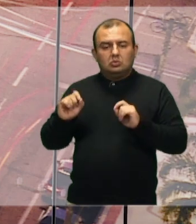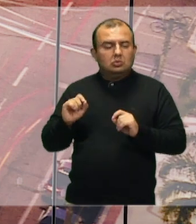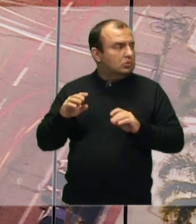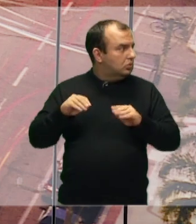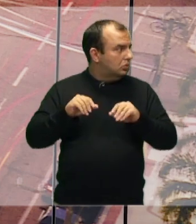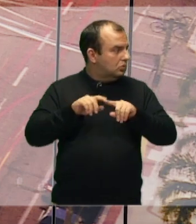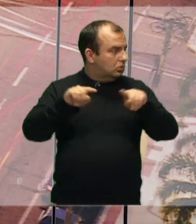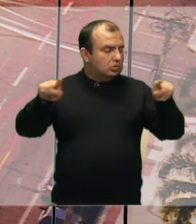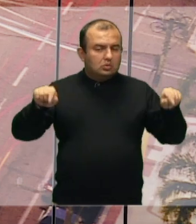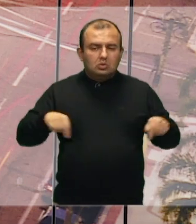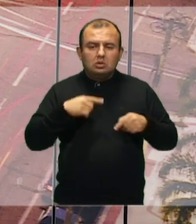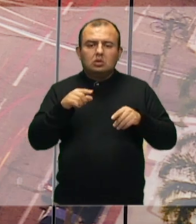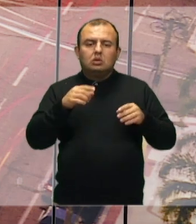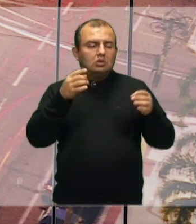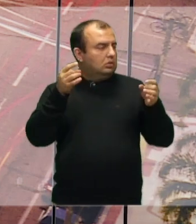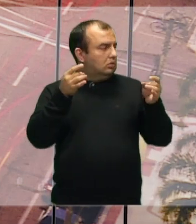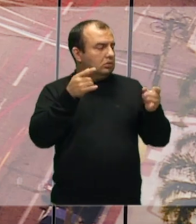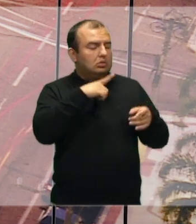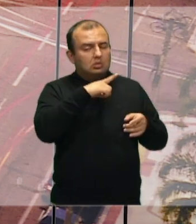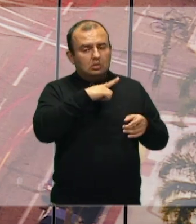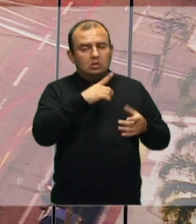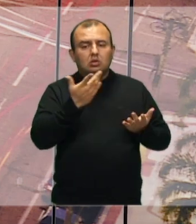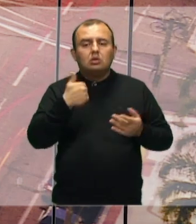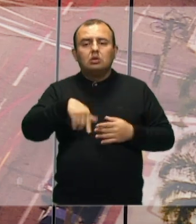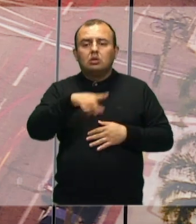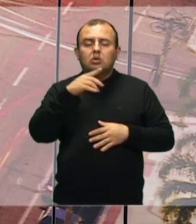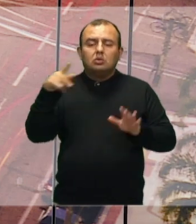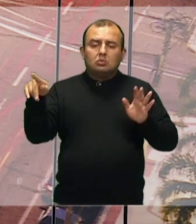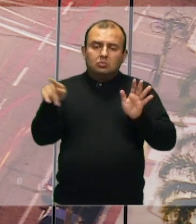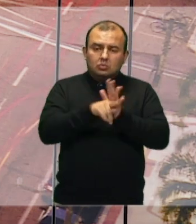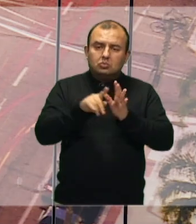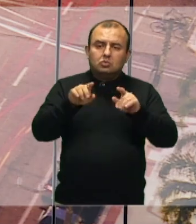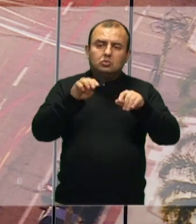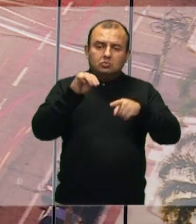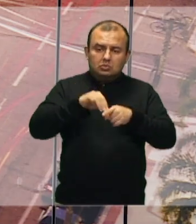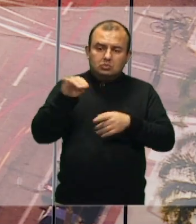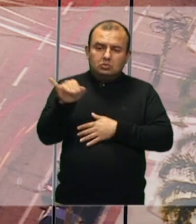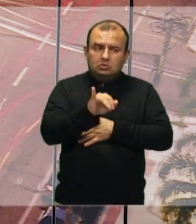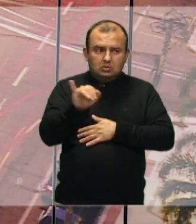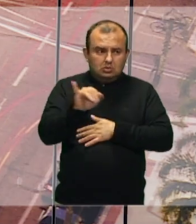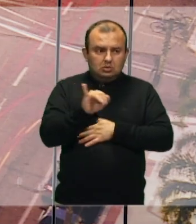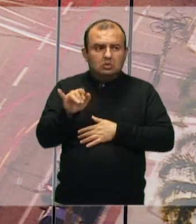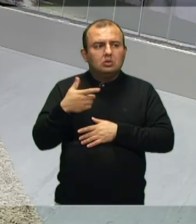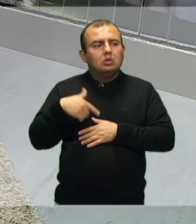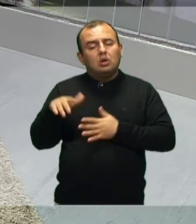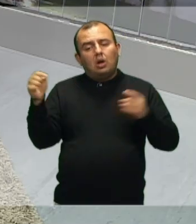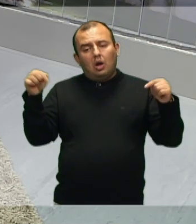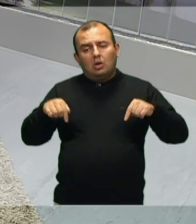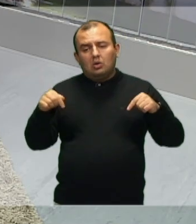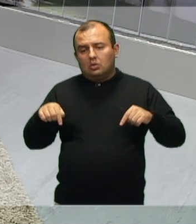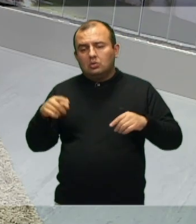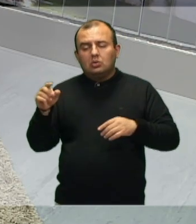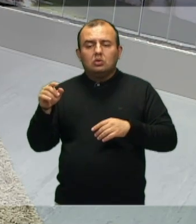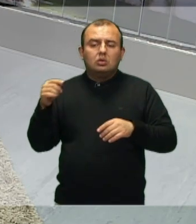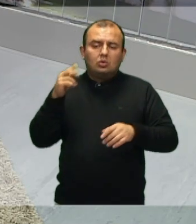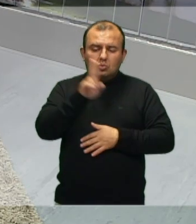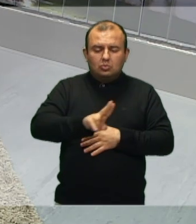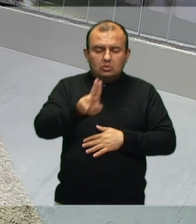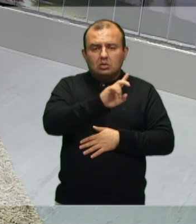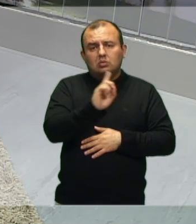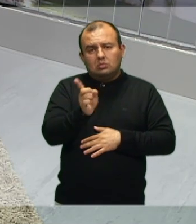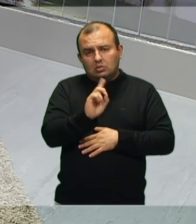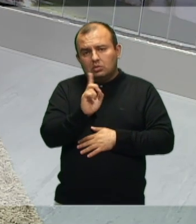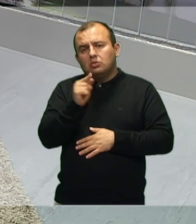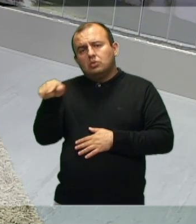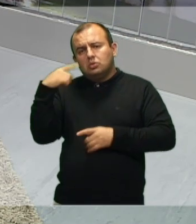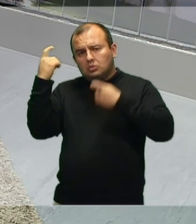terrenos baldios, mas que são de propriedade do município e que não estão sendo, no momento, ocupados. E você